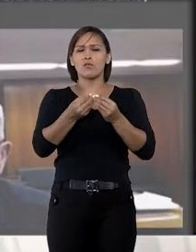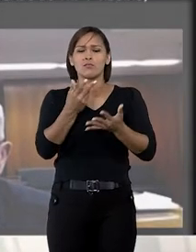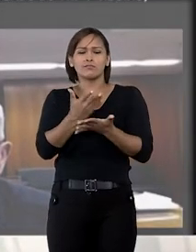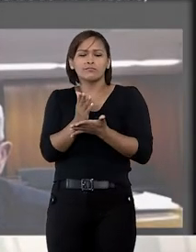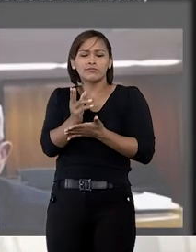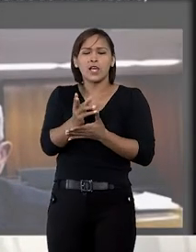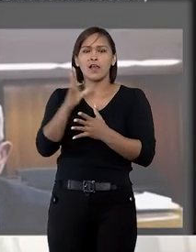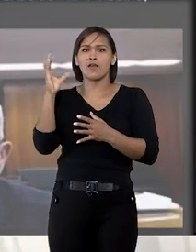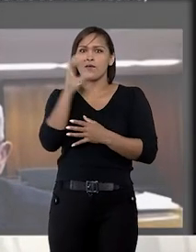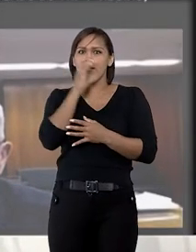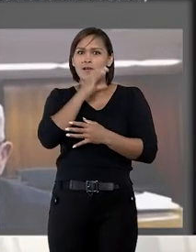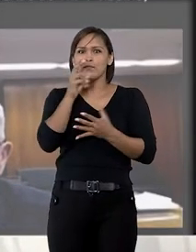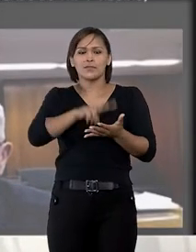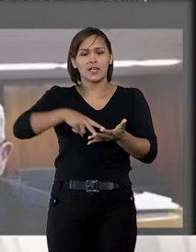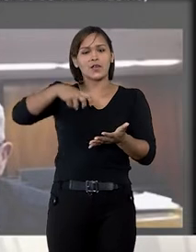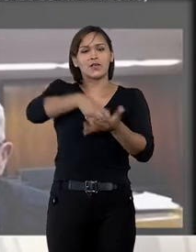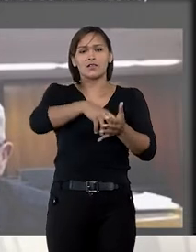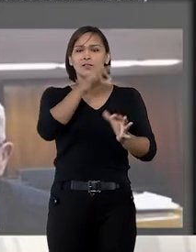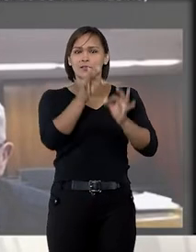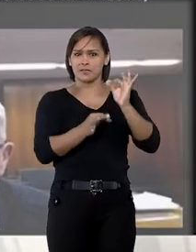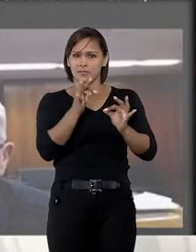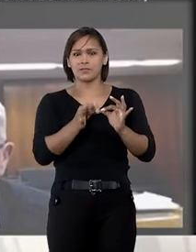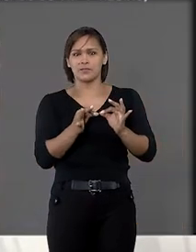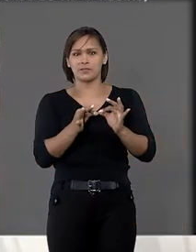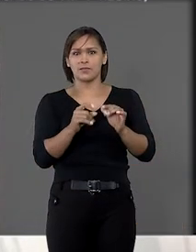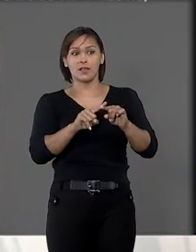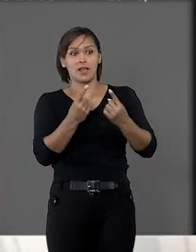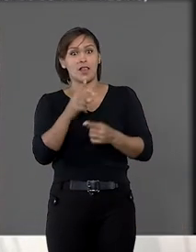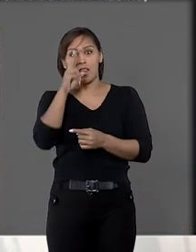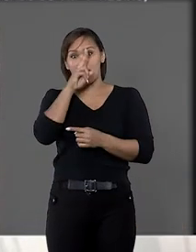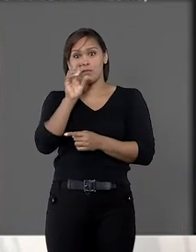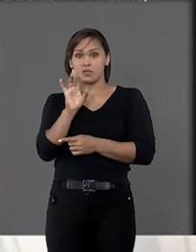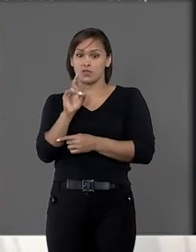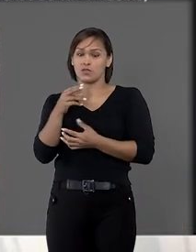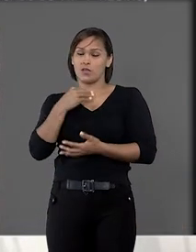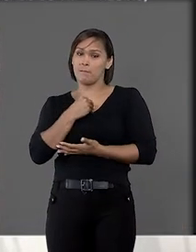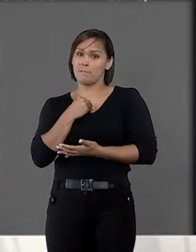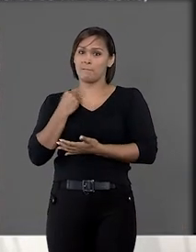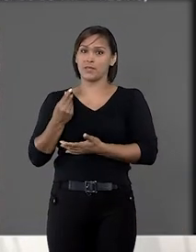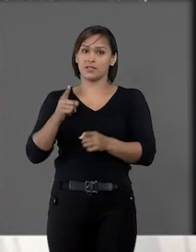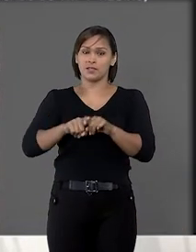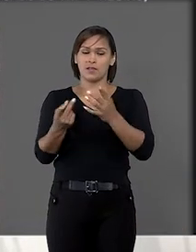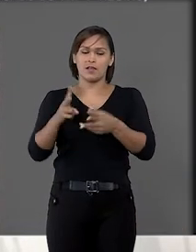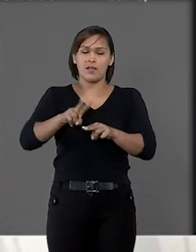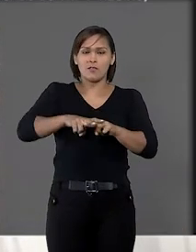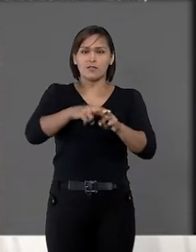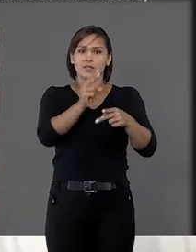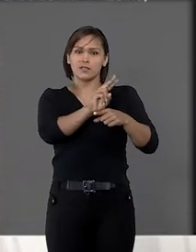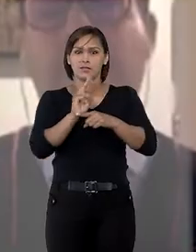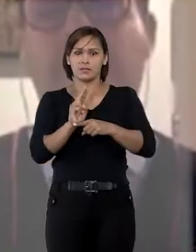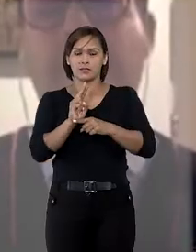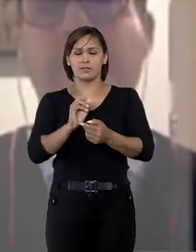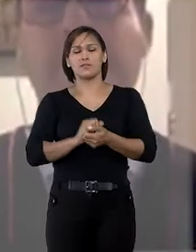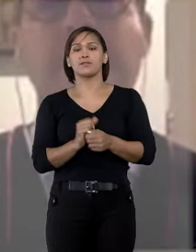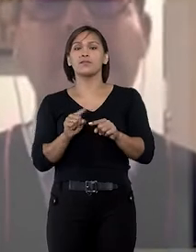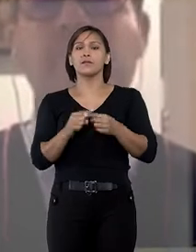decorrência automática da condenação pelo júri, salvo quando presentes os fundamentos da prisão preventiva. Porém, ele